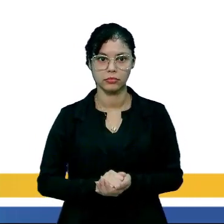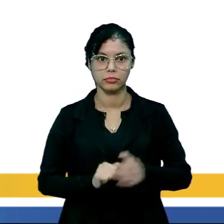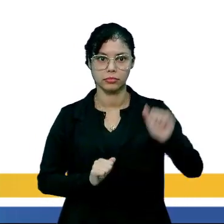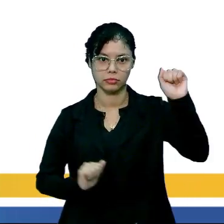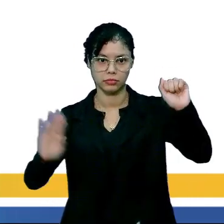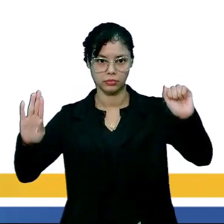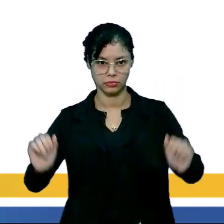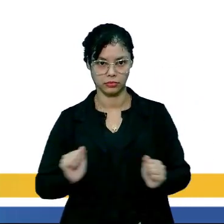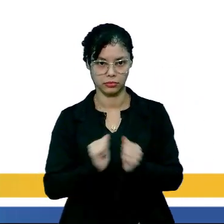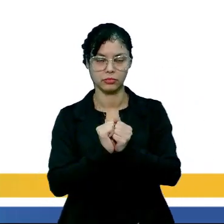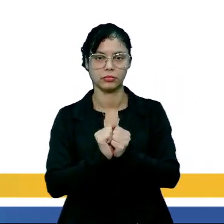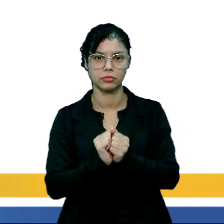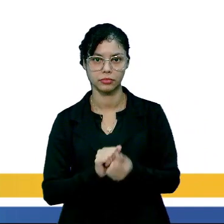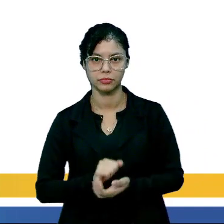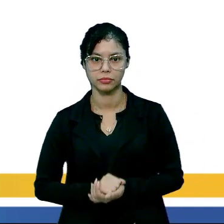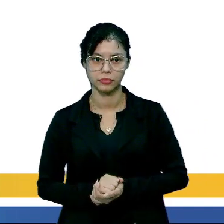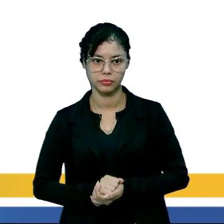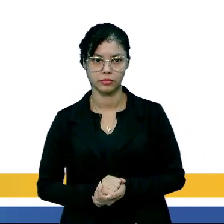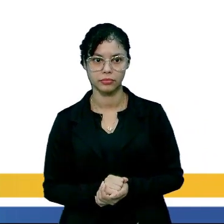A junto com o B.